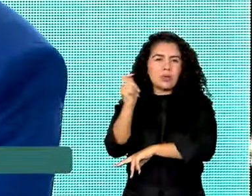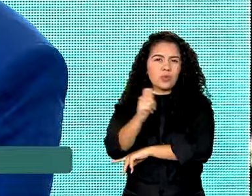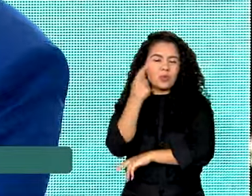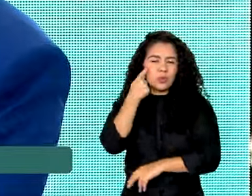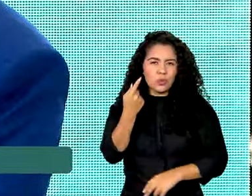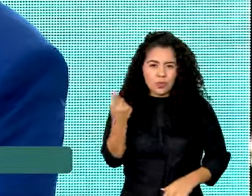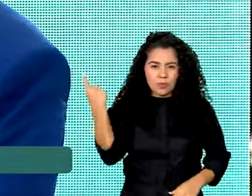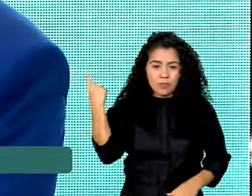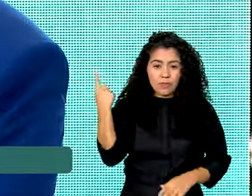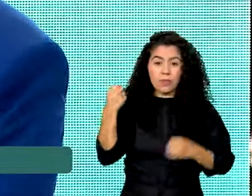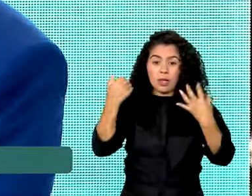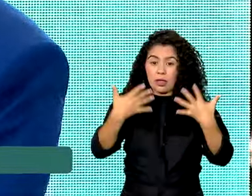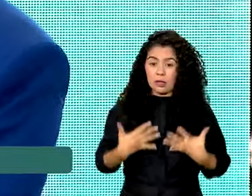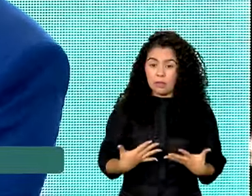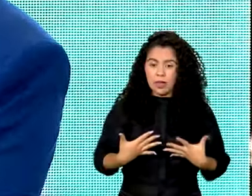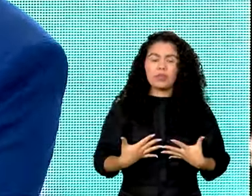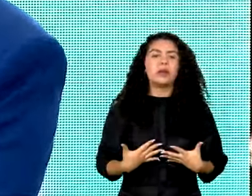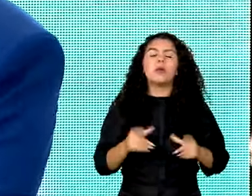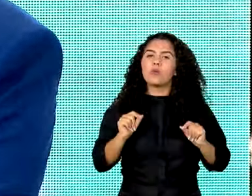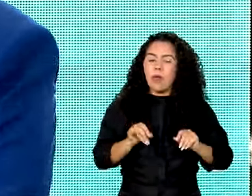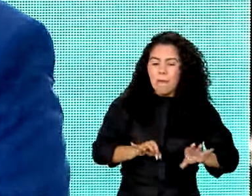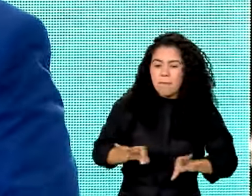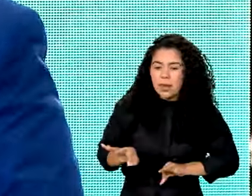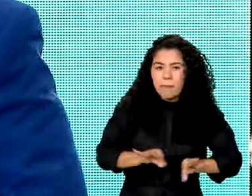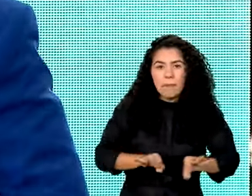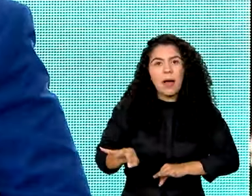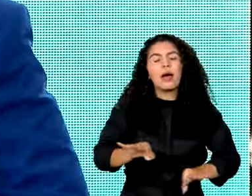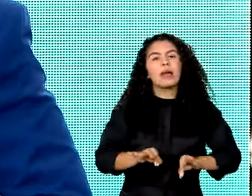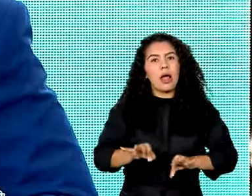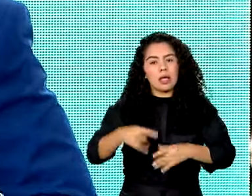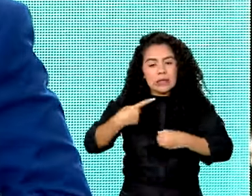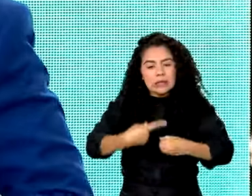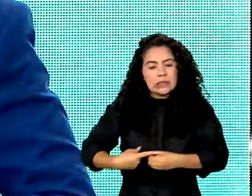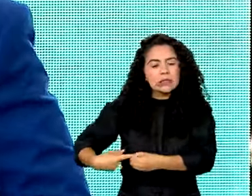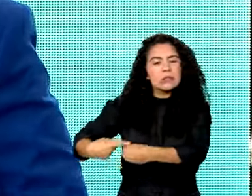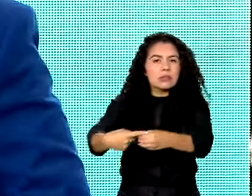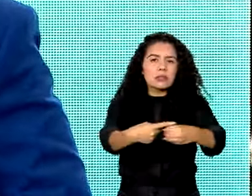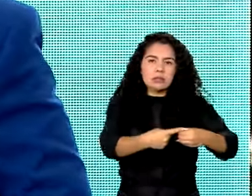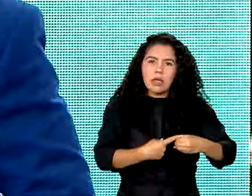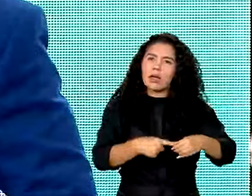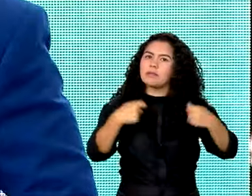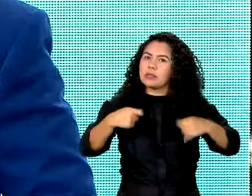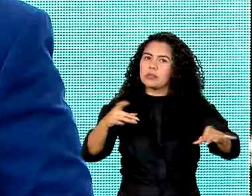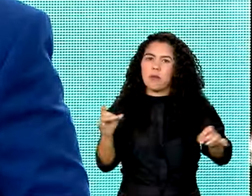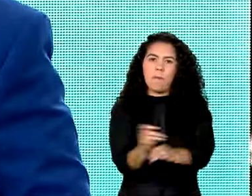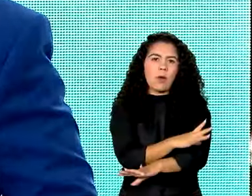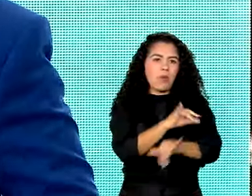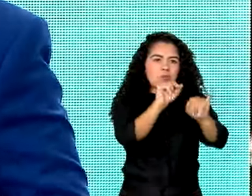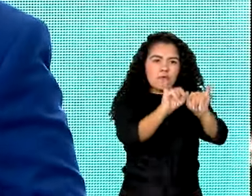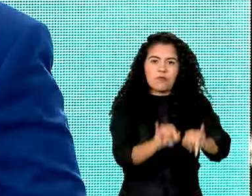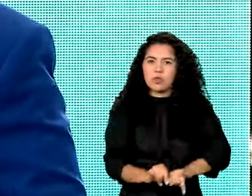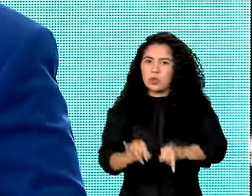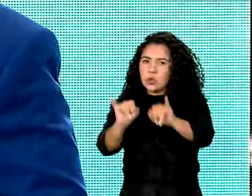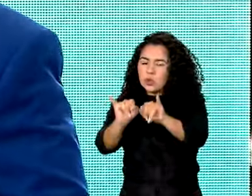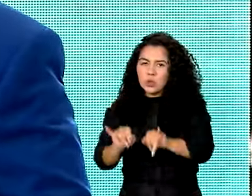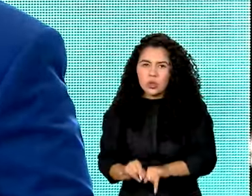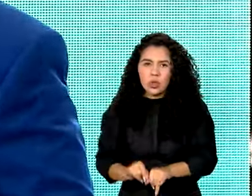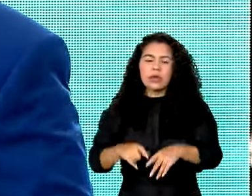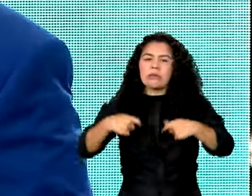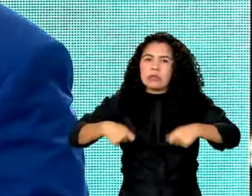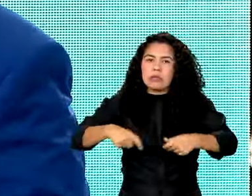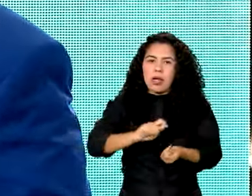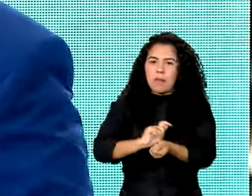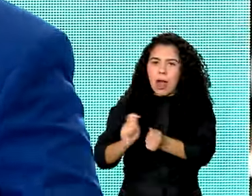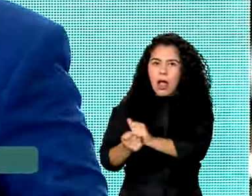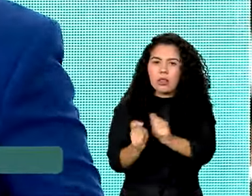prioridade de preparar, de deixar as nossas cidades com toda a infraestrutura e adaptação necessárias